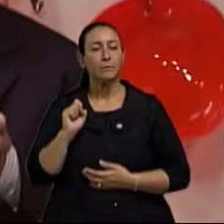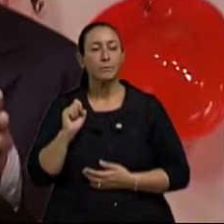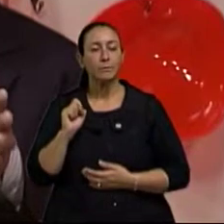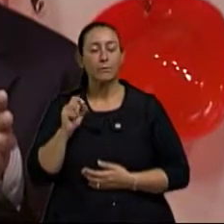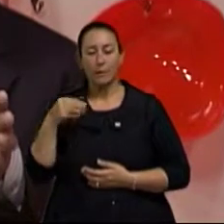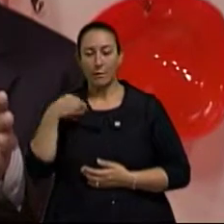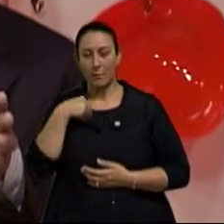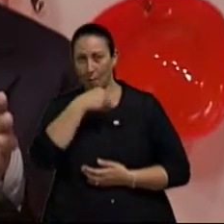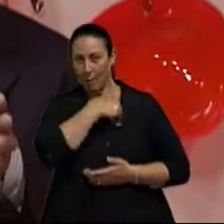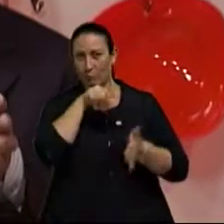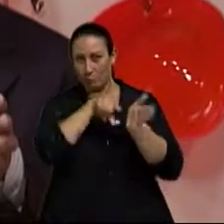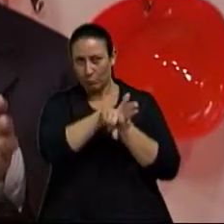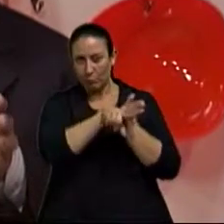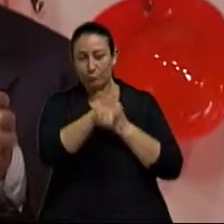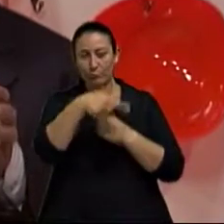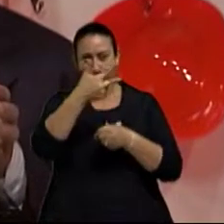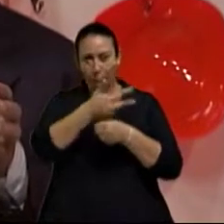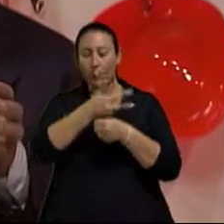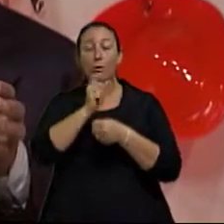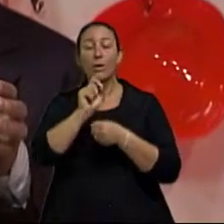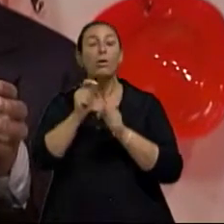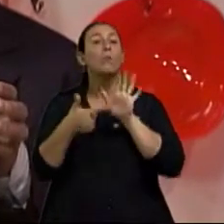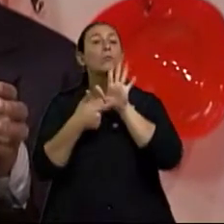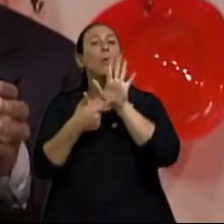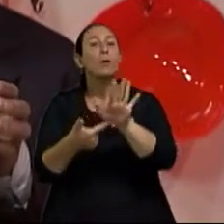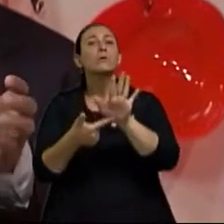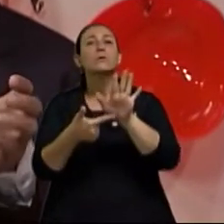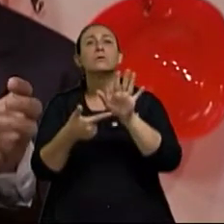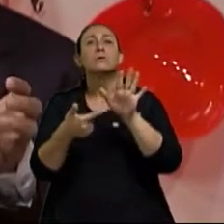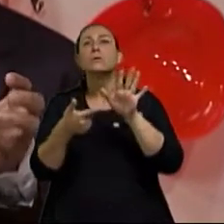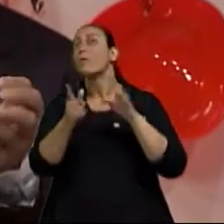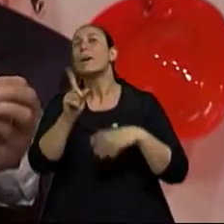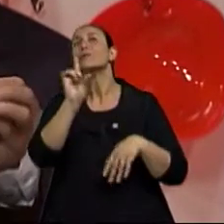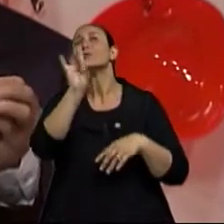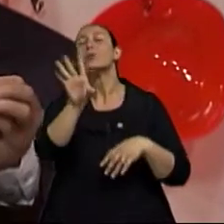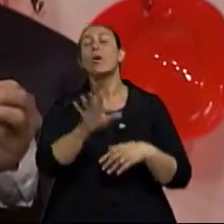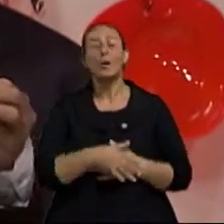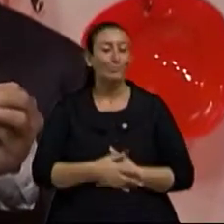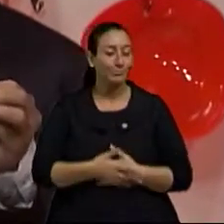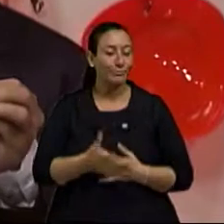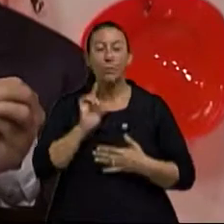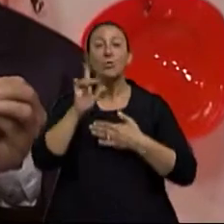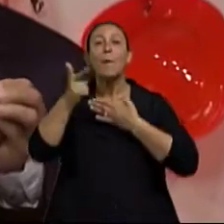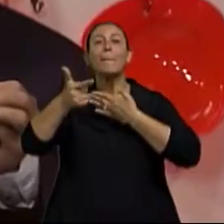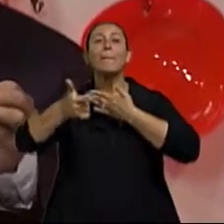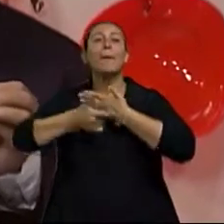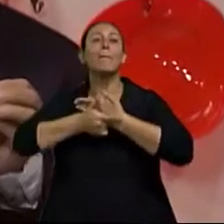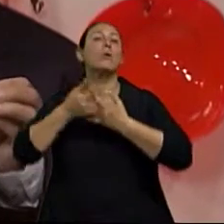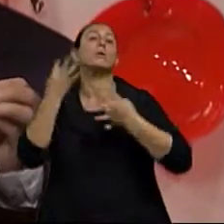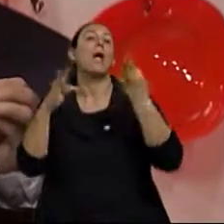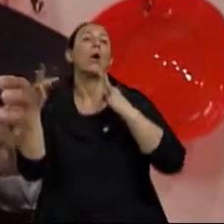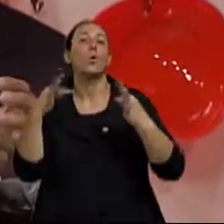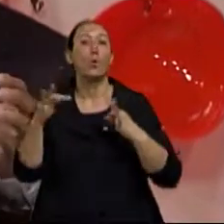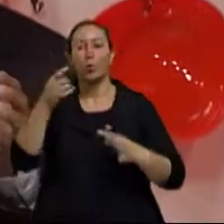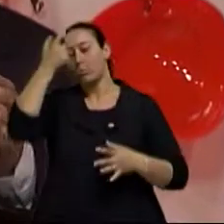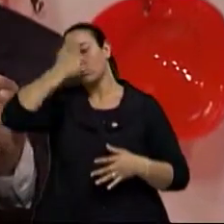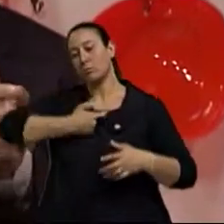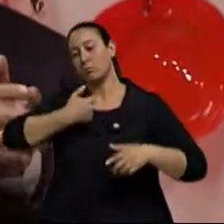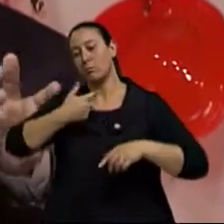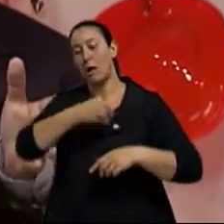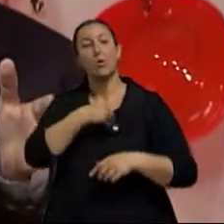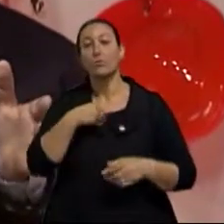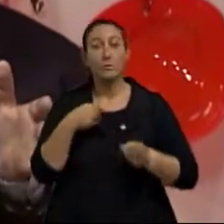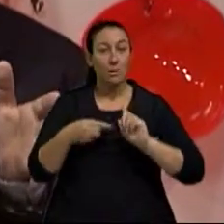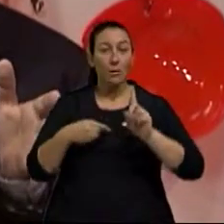que vai além do papel meramente técnico, humano, do médico.